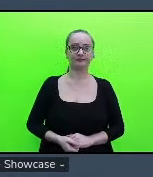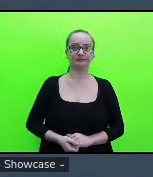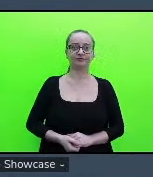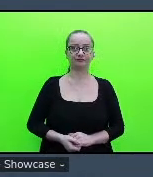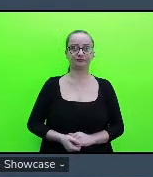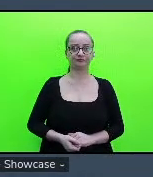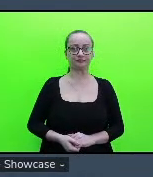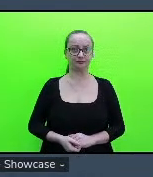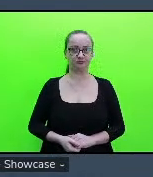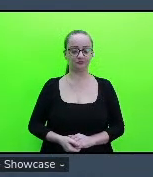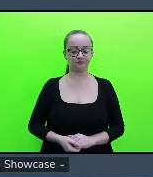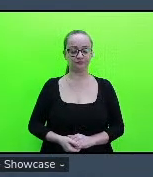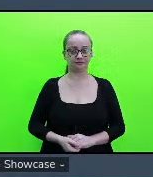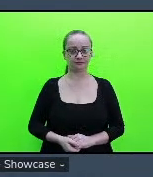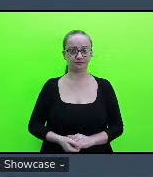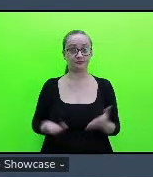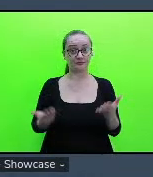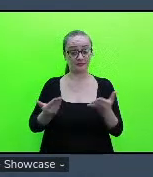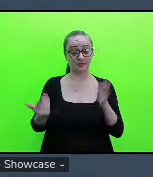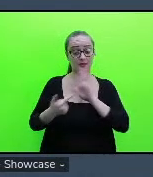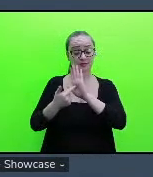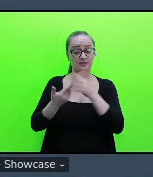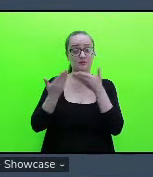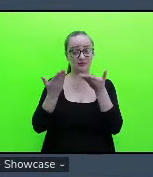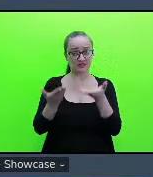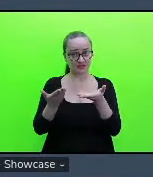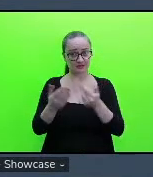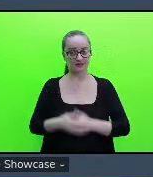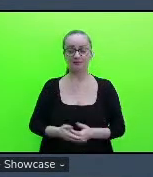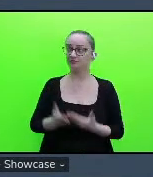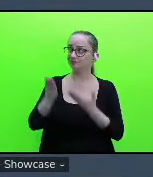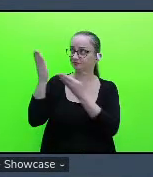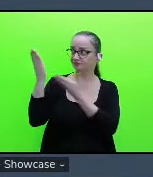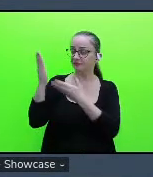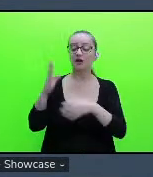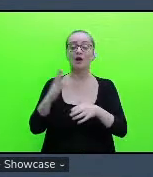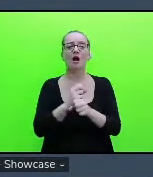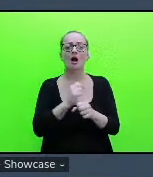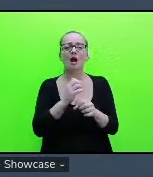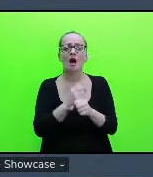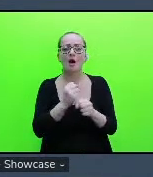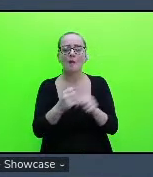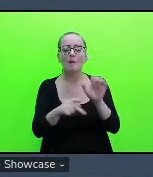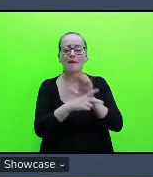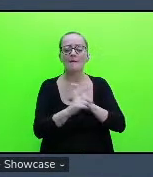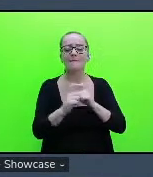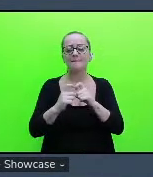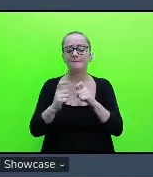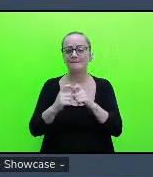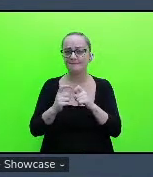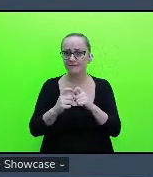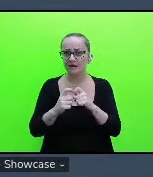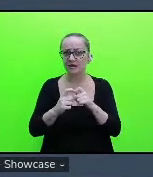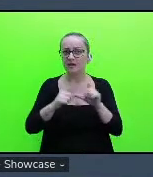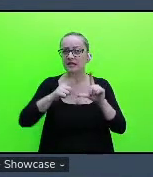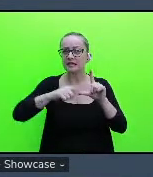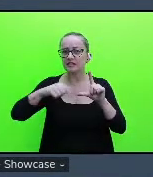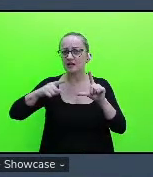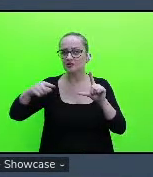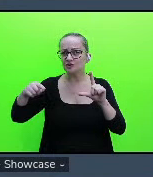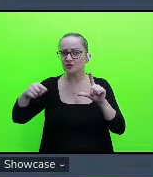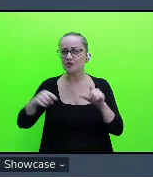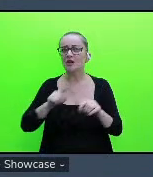agora eu vou apresentar aqui para vocês os cálculos clínicos né os cálculos estatísticos da